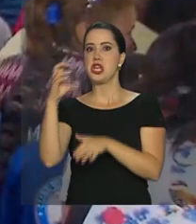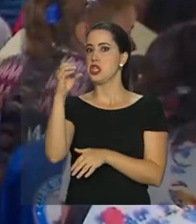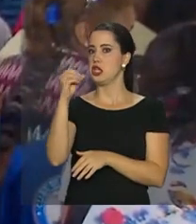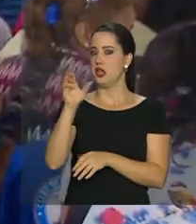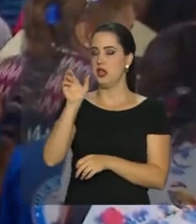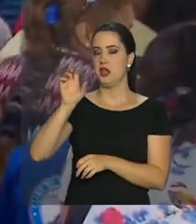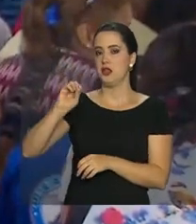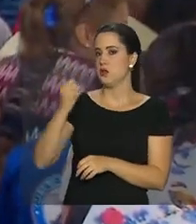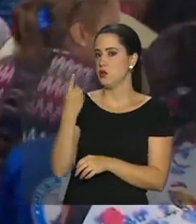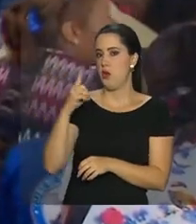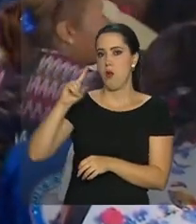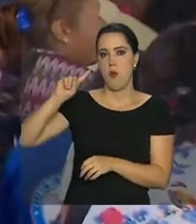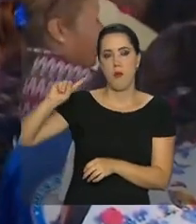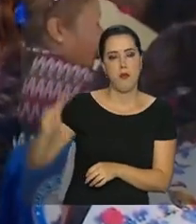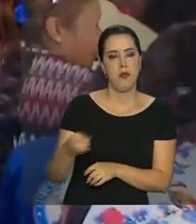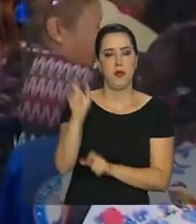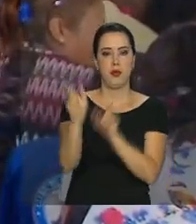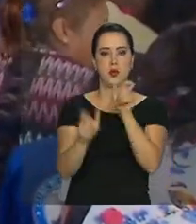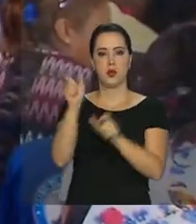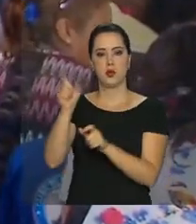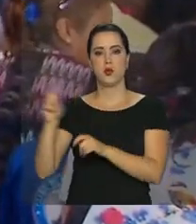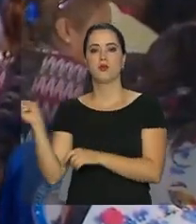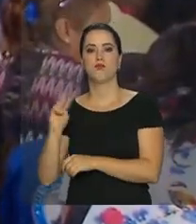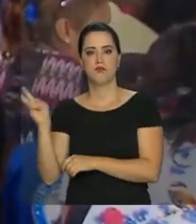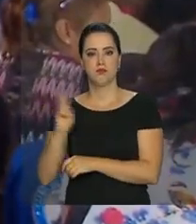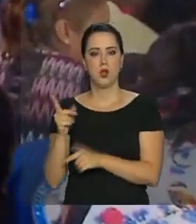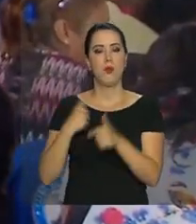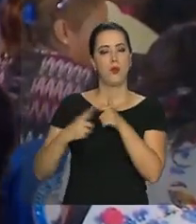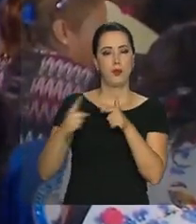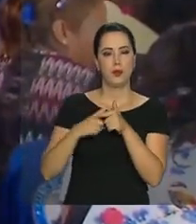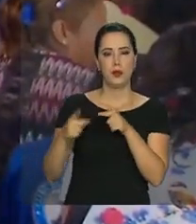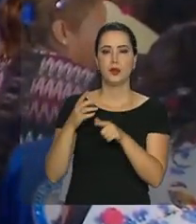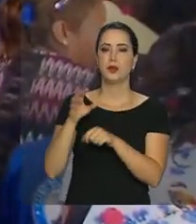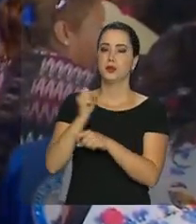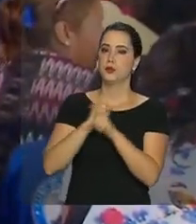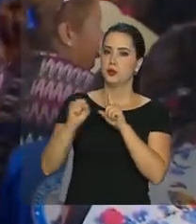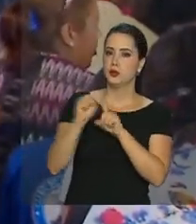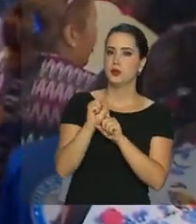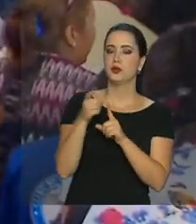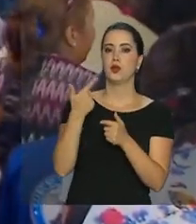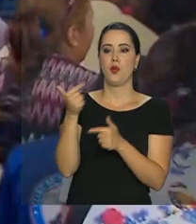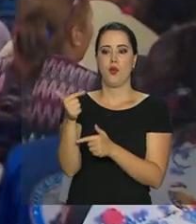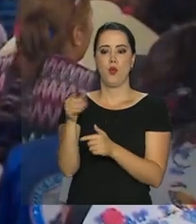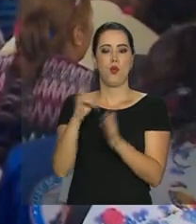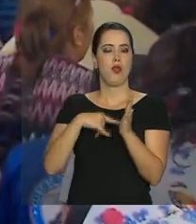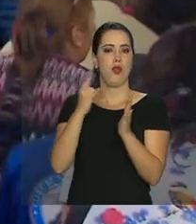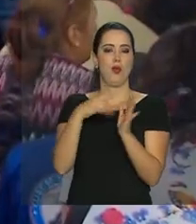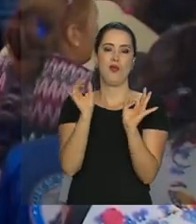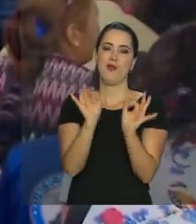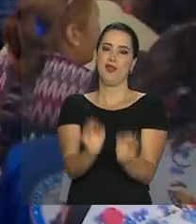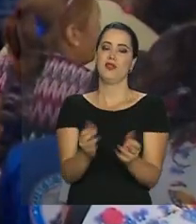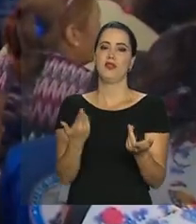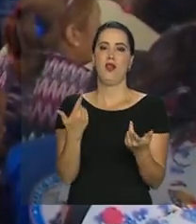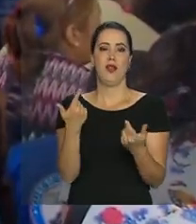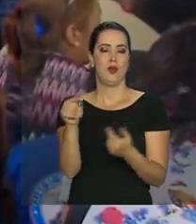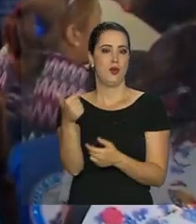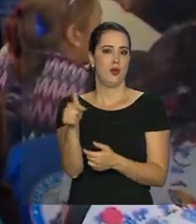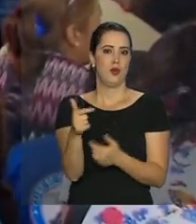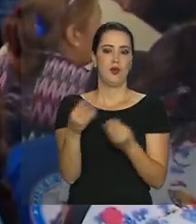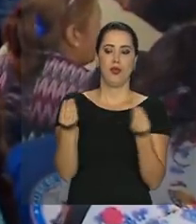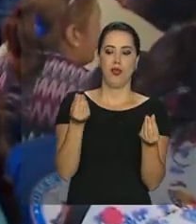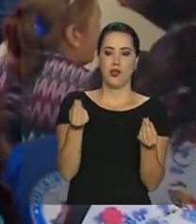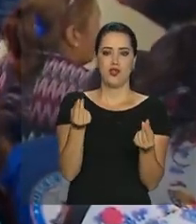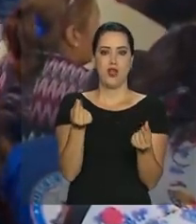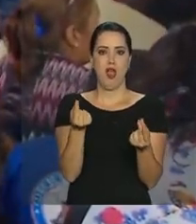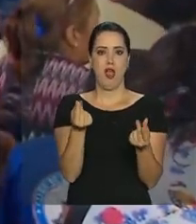venezuelanos, a maioria em situação de vulnerabilidade, ou seja, sem documentação adequada, sem condições